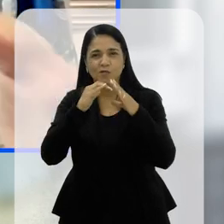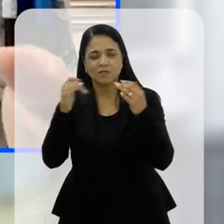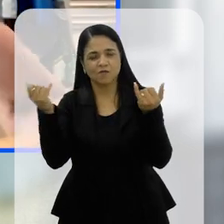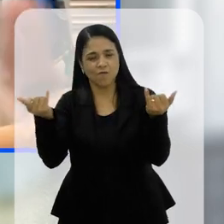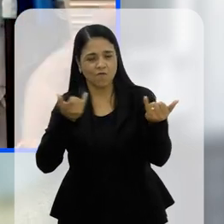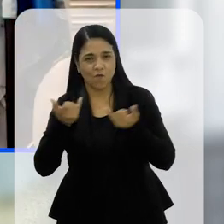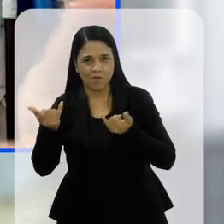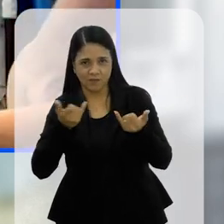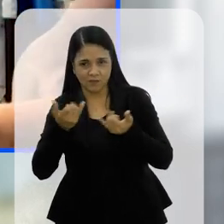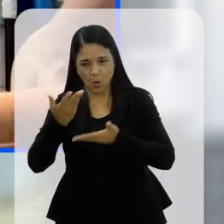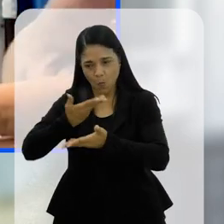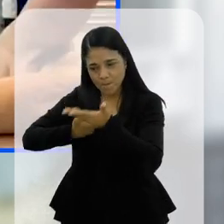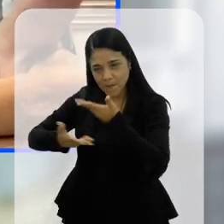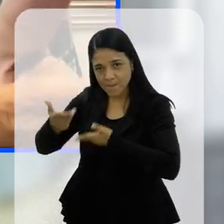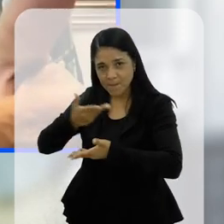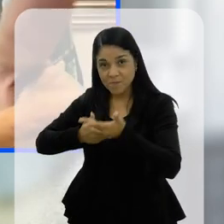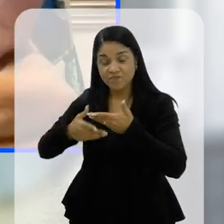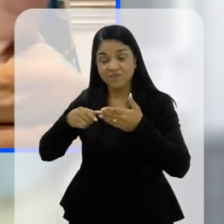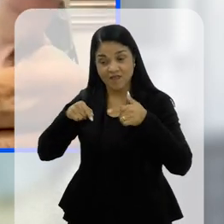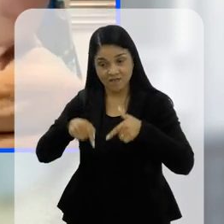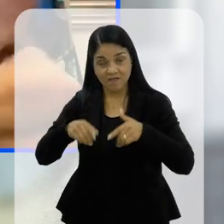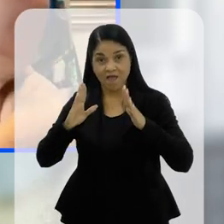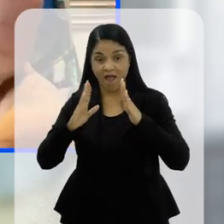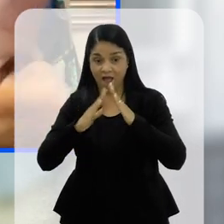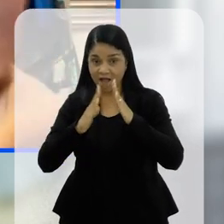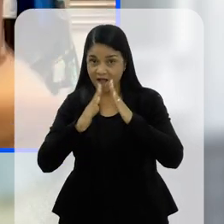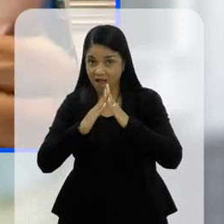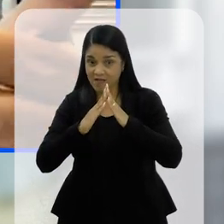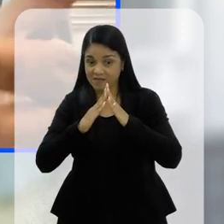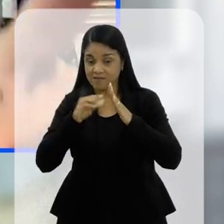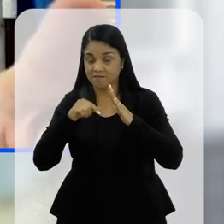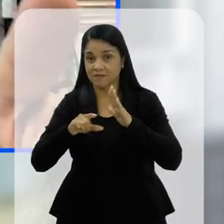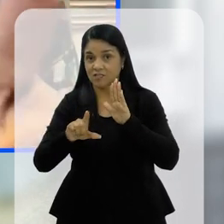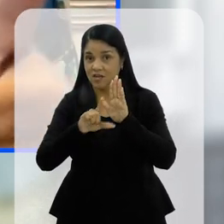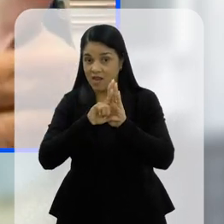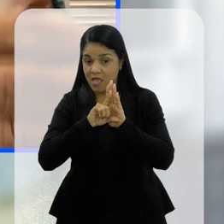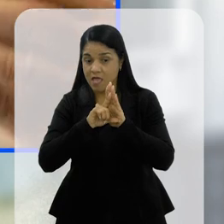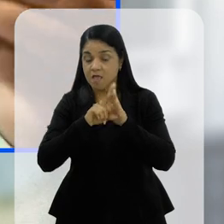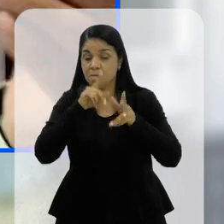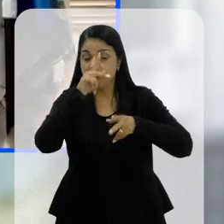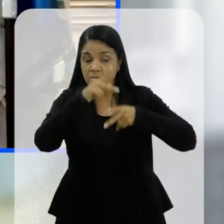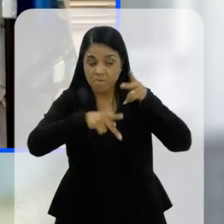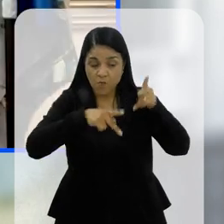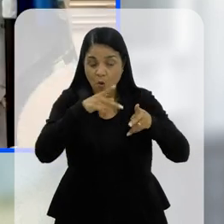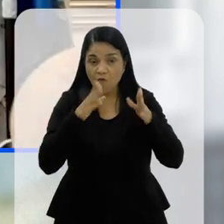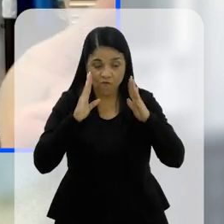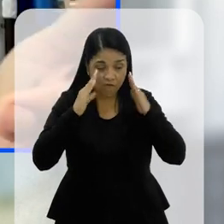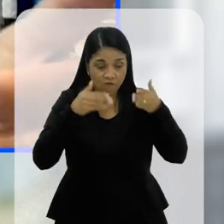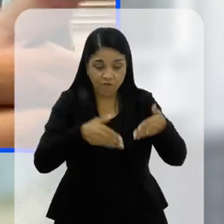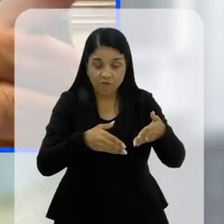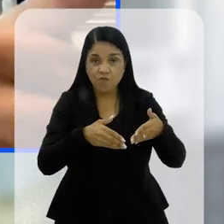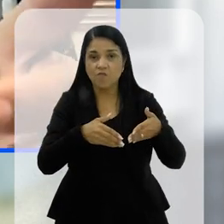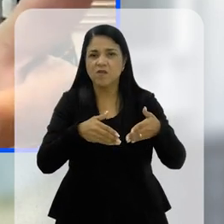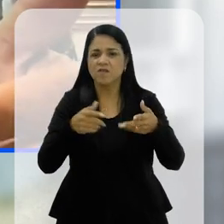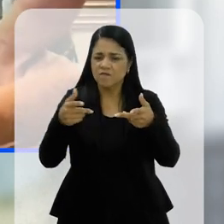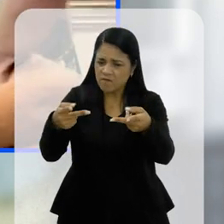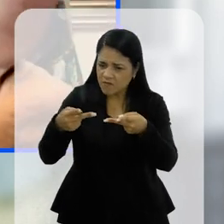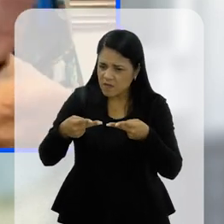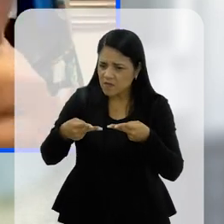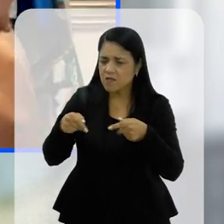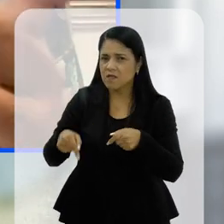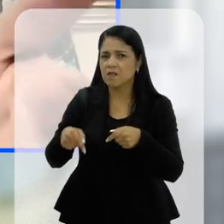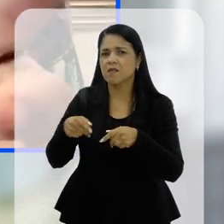essa comunicação, essa integração. Saber que essa casa aqui é a casa do povo, saber que é só bater na porta, saber